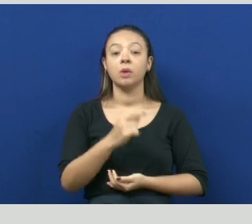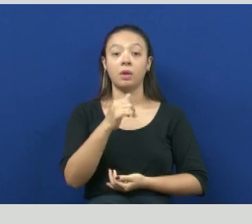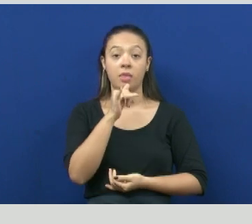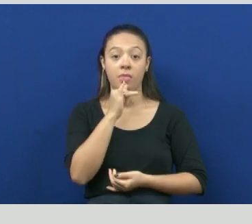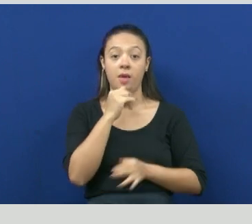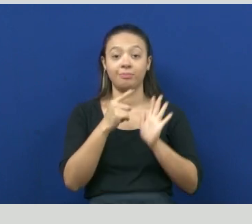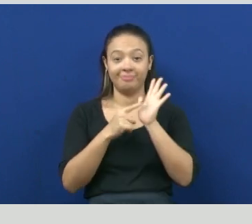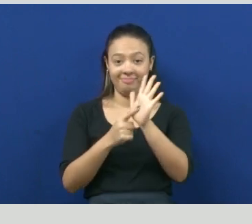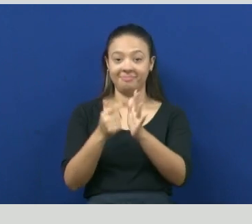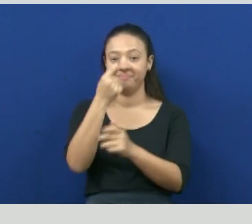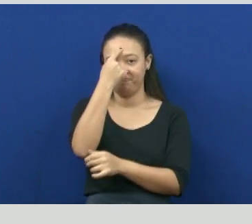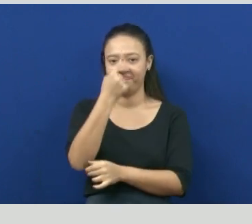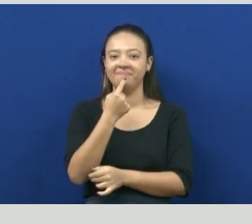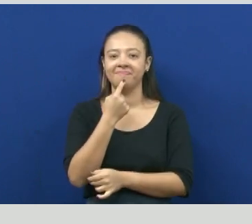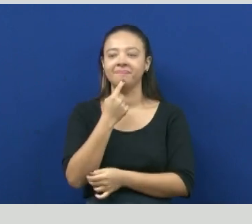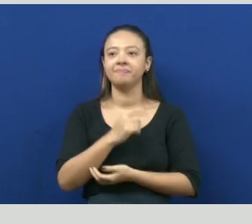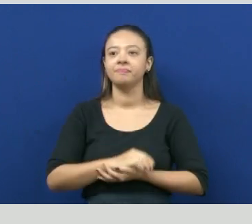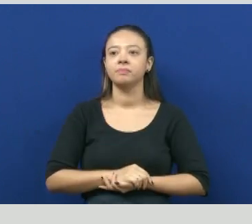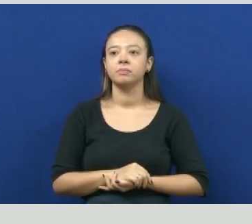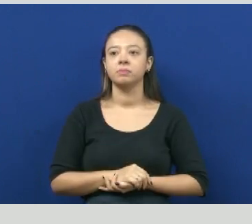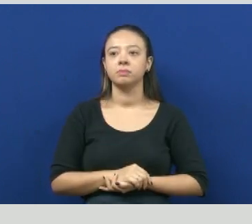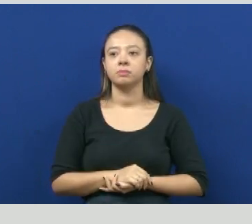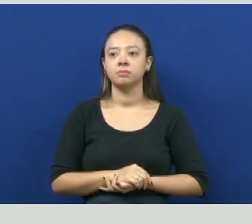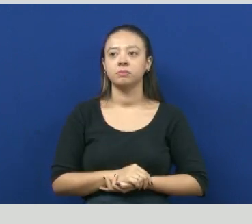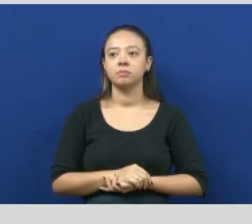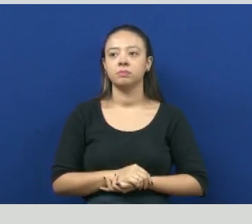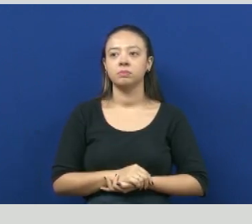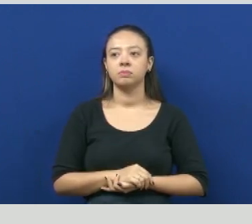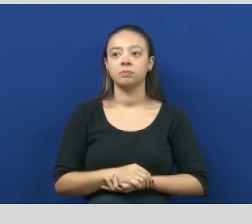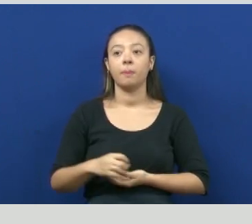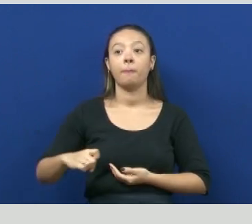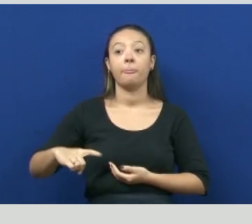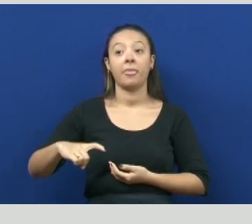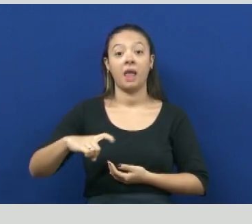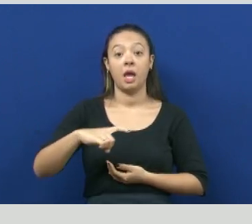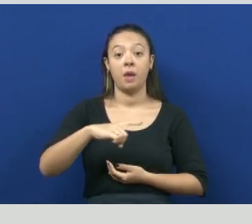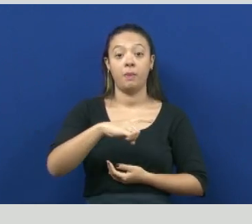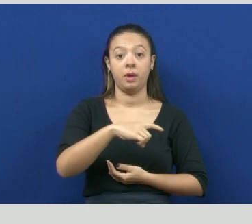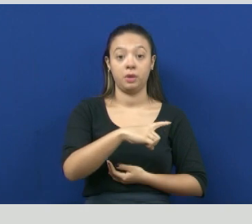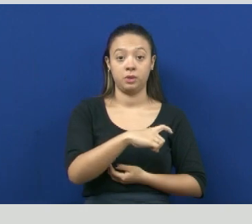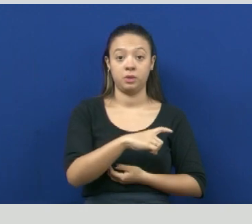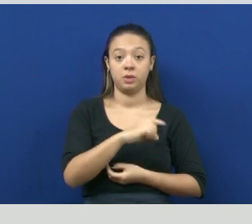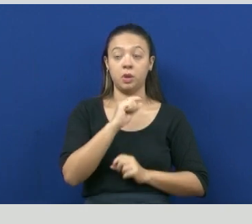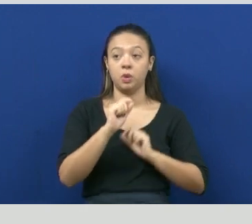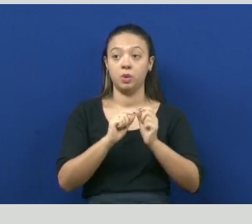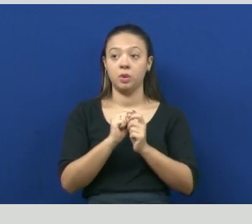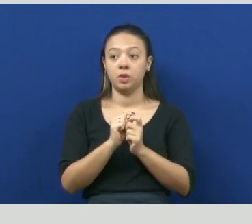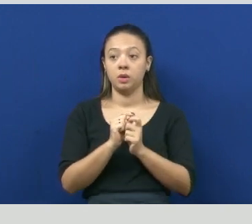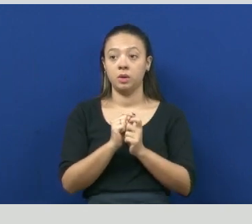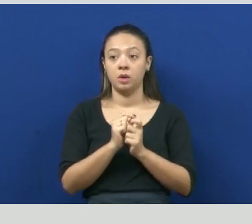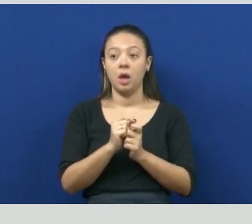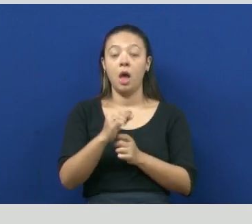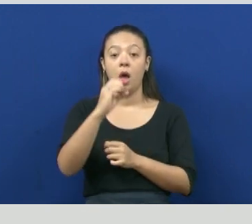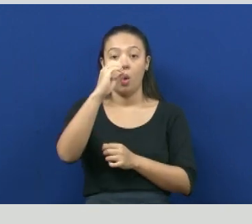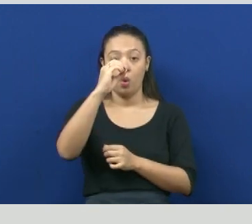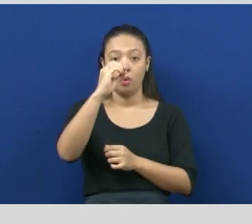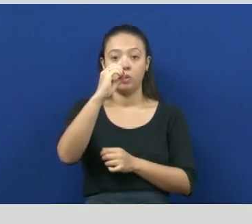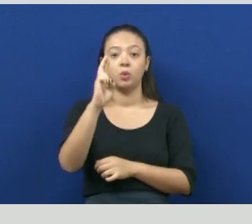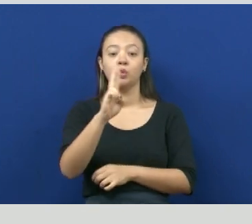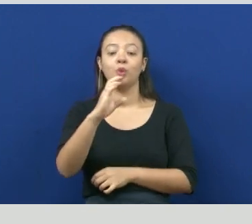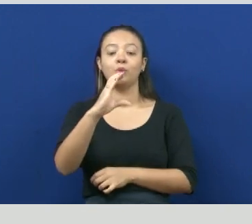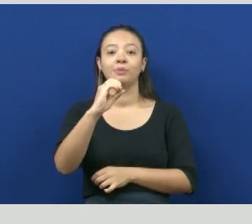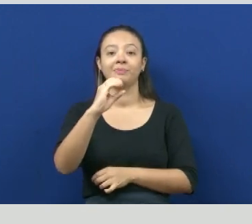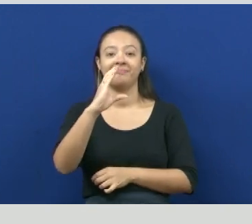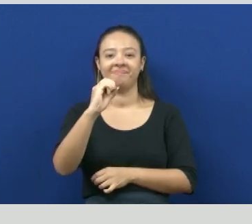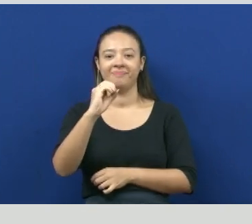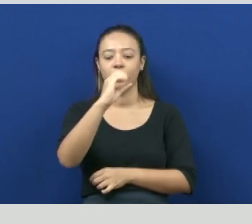imagem, observem que as bactérias em forma de esferas são chamadas de cocos,